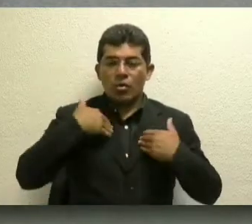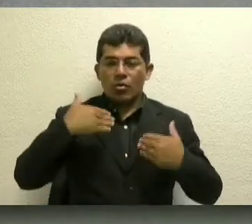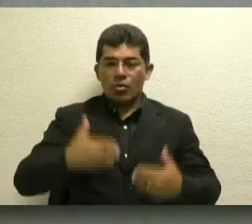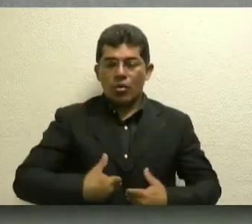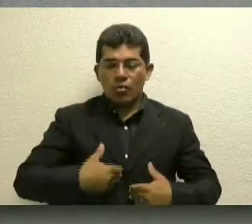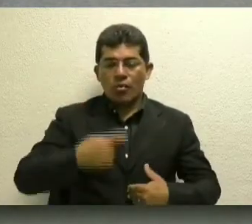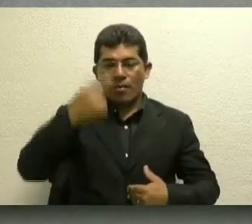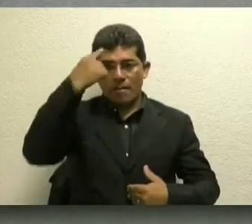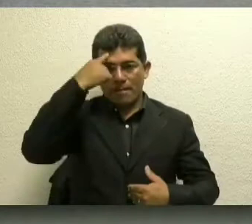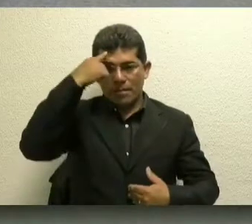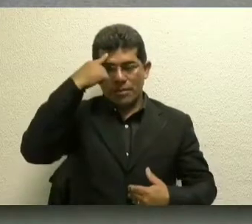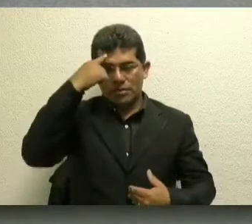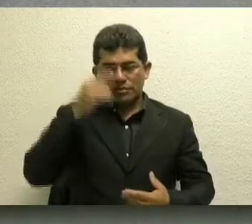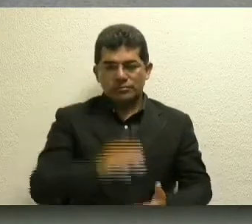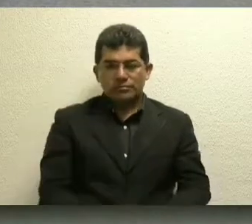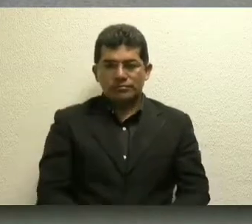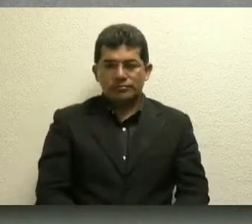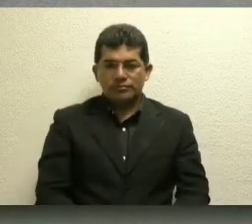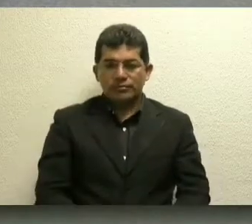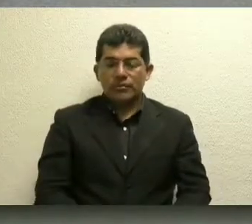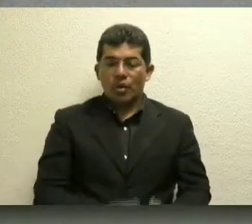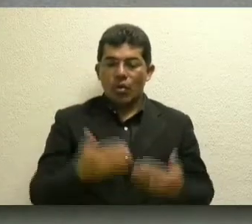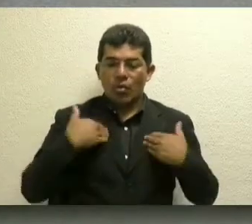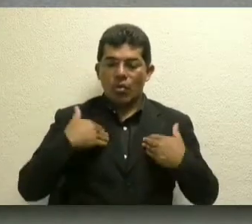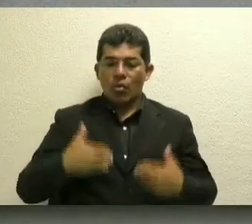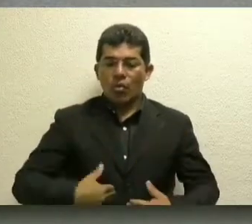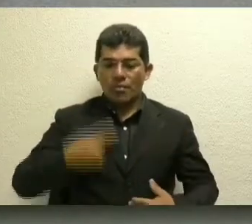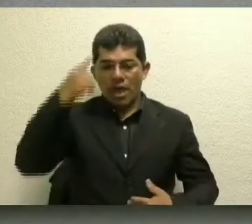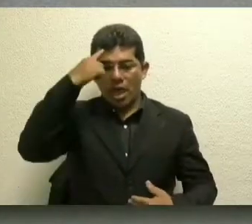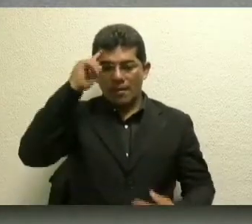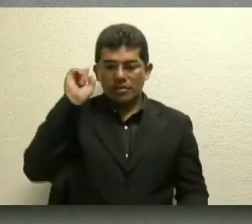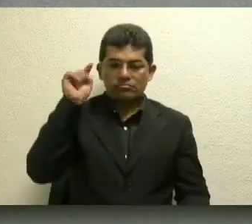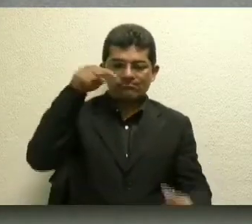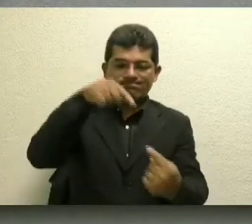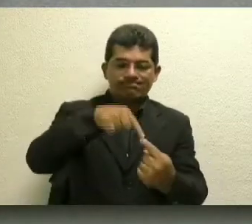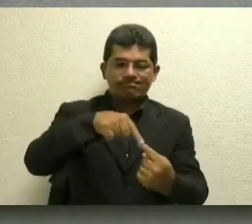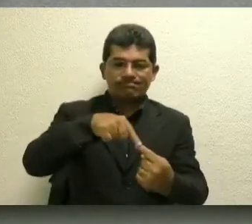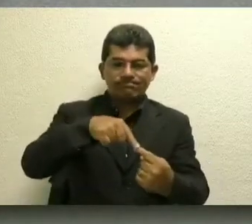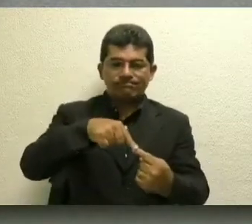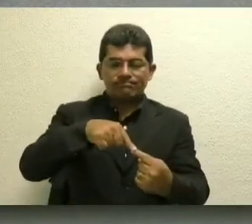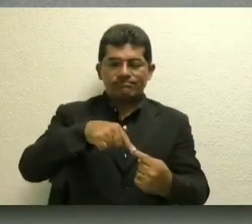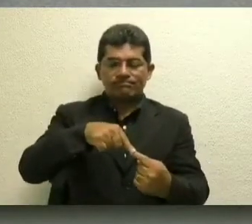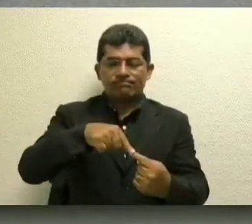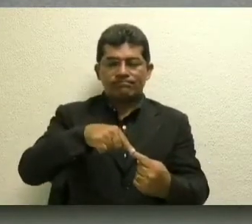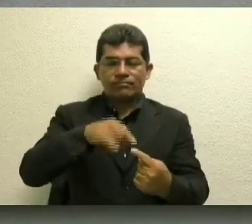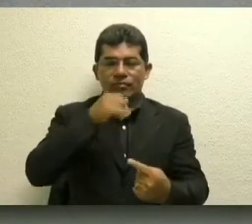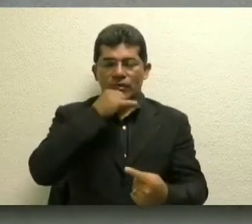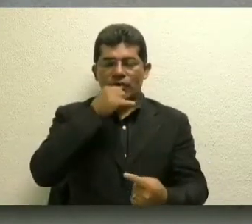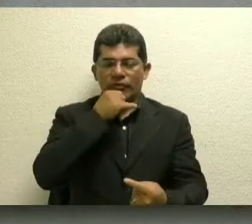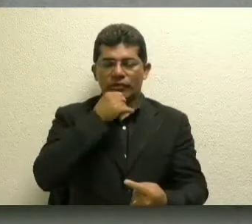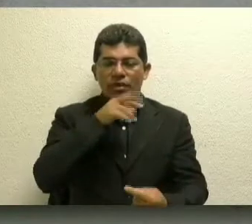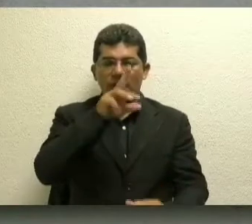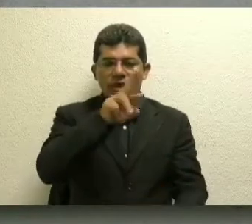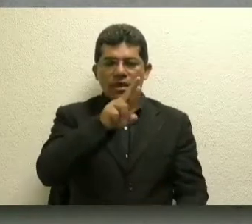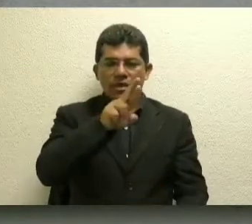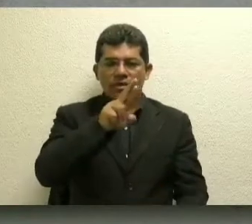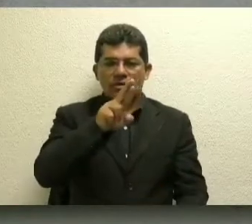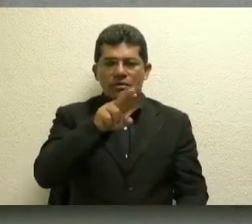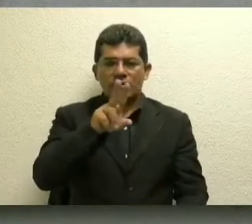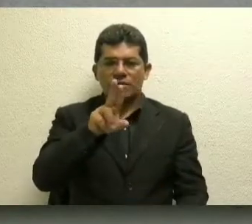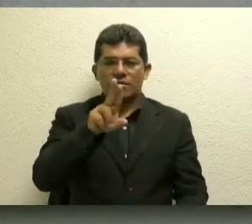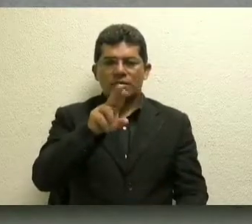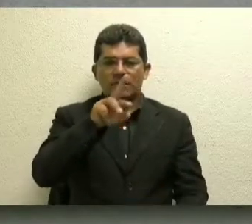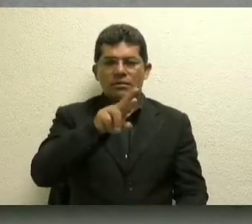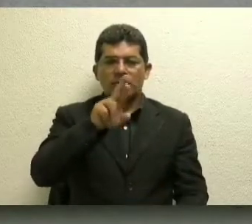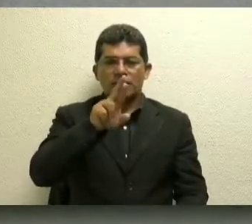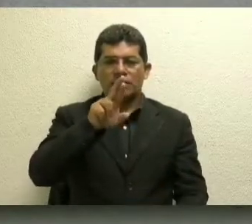Movement, movimento da mente do corpo integrado. Lá eu fiz um curso sobre rins e bexiga, que tem a ver, né? Tudo a